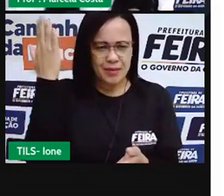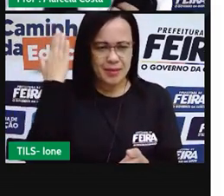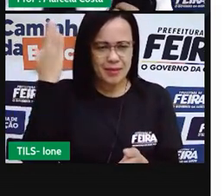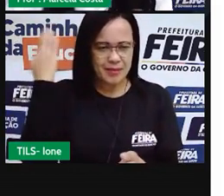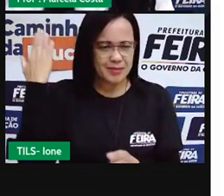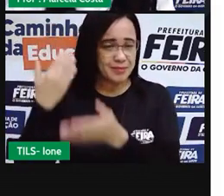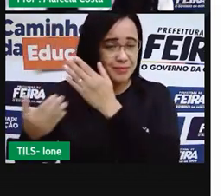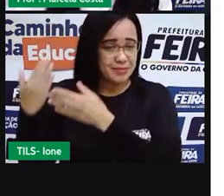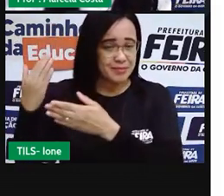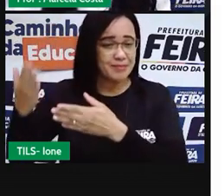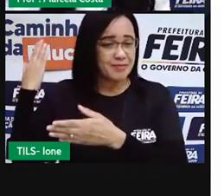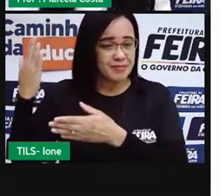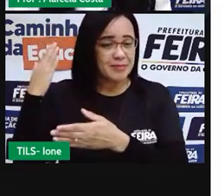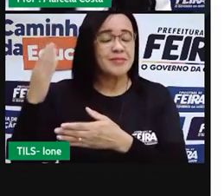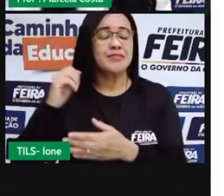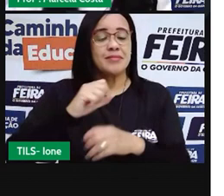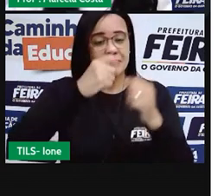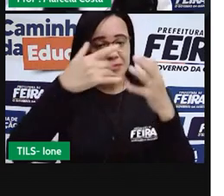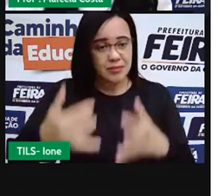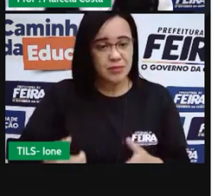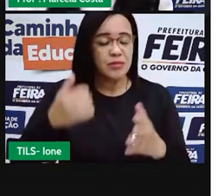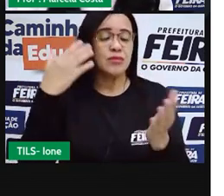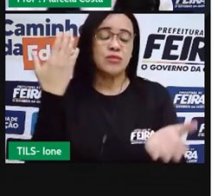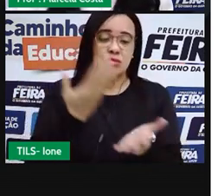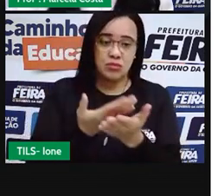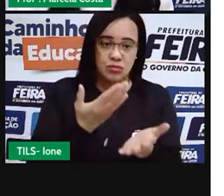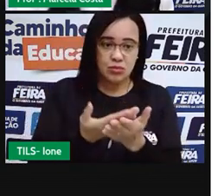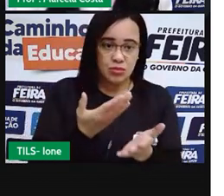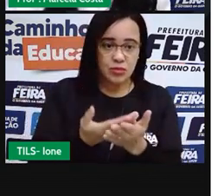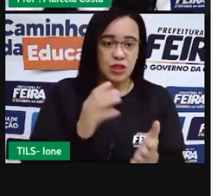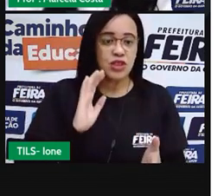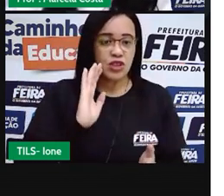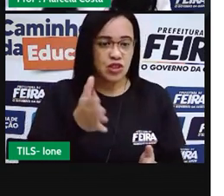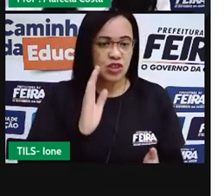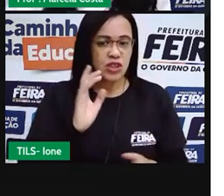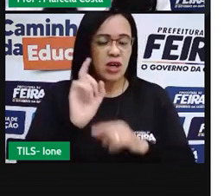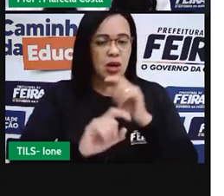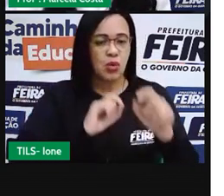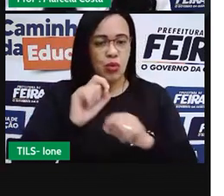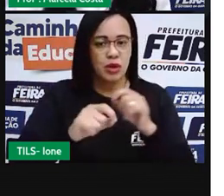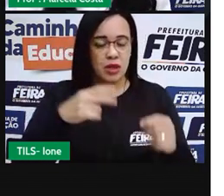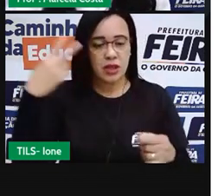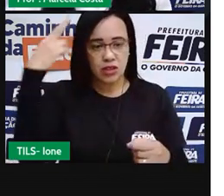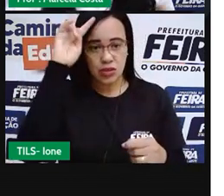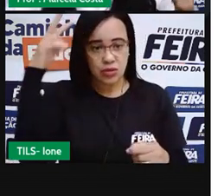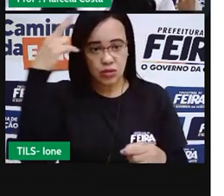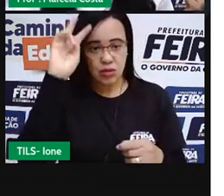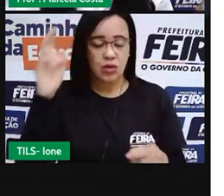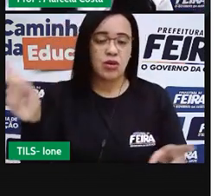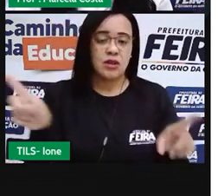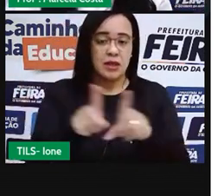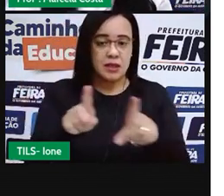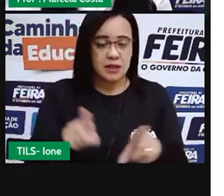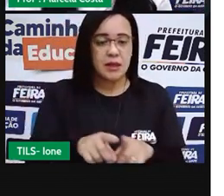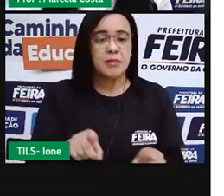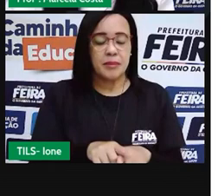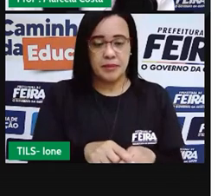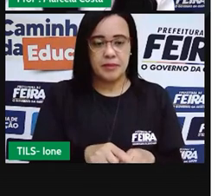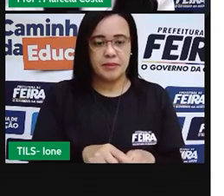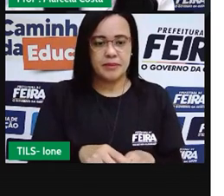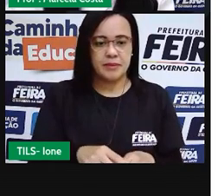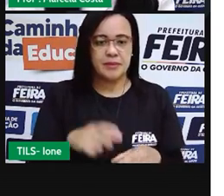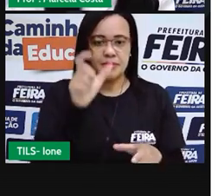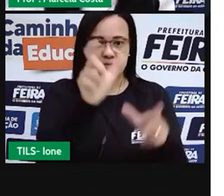históricos, das construções arquitetônicas aqui da cidade, falamos dos casarões.